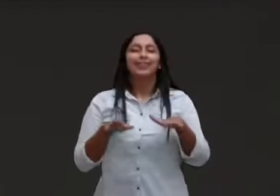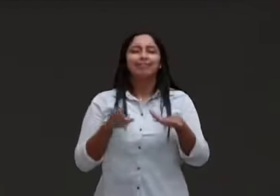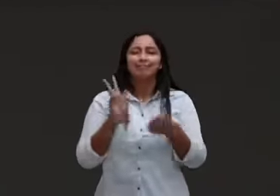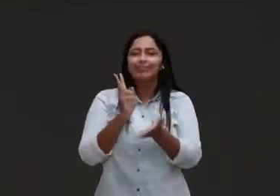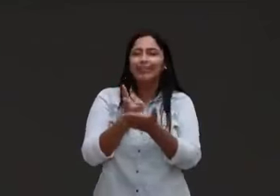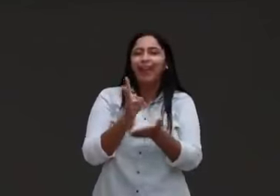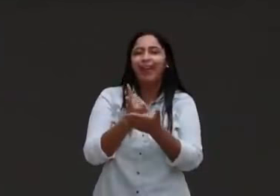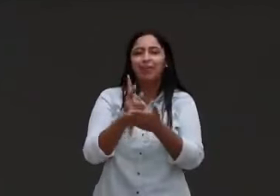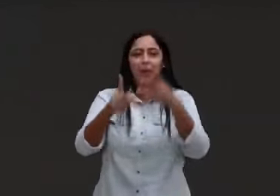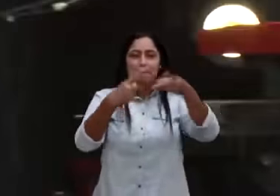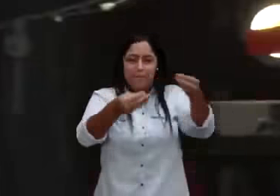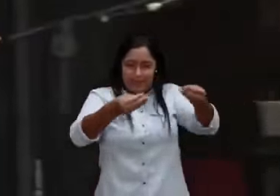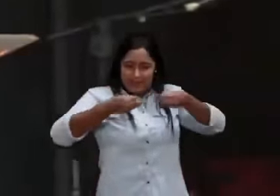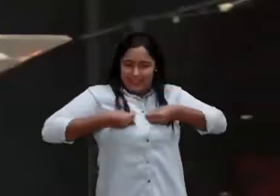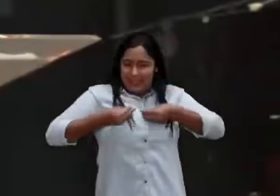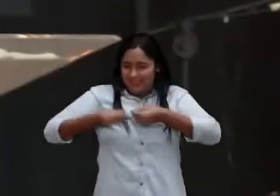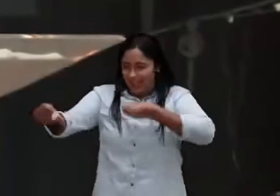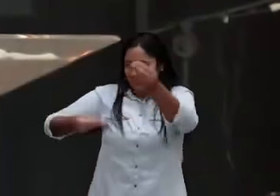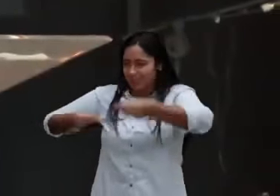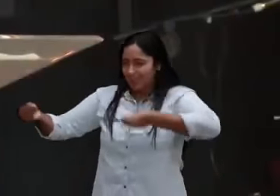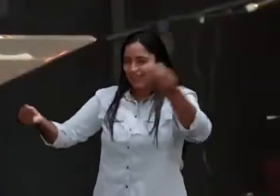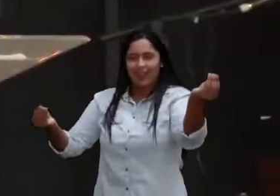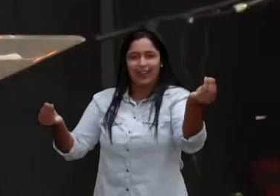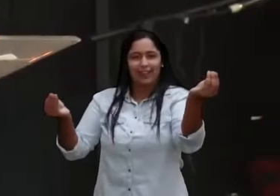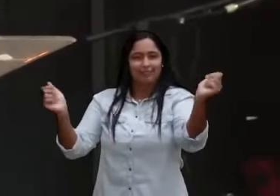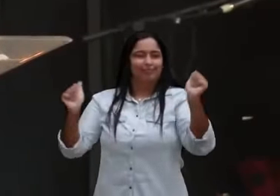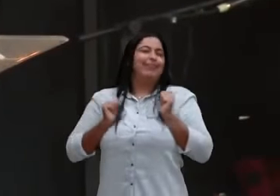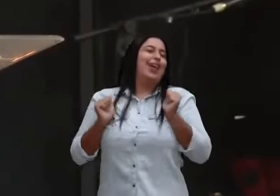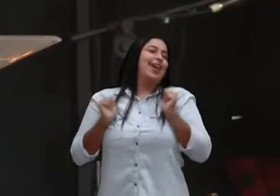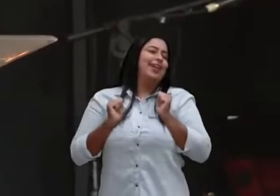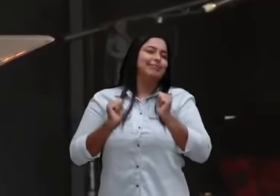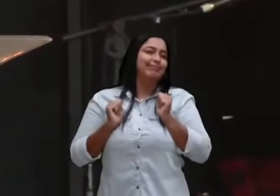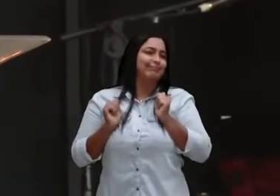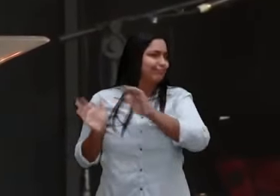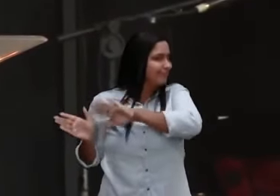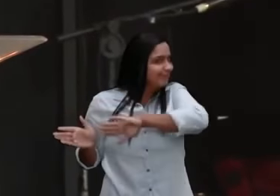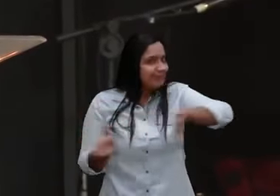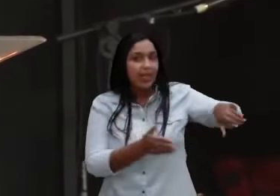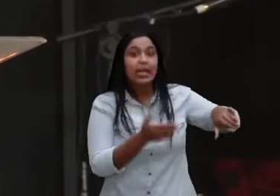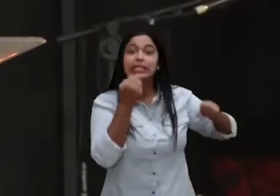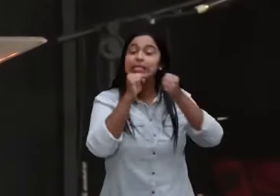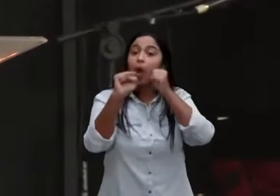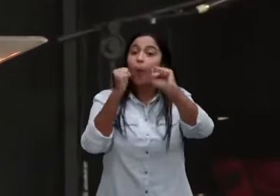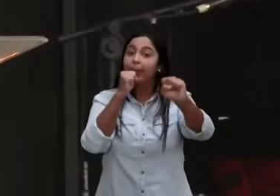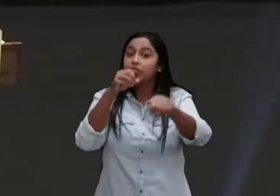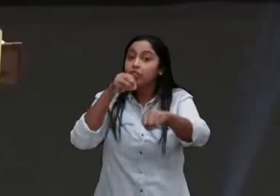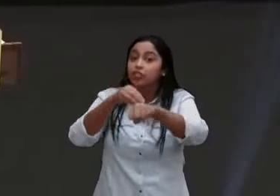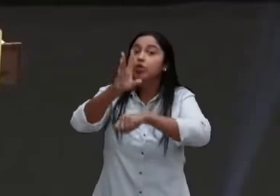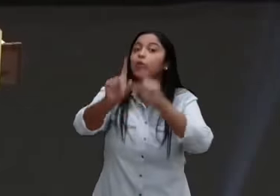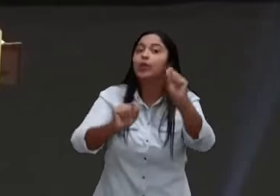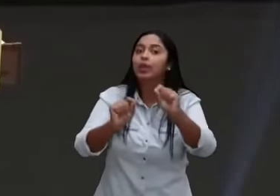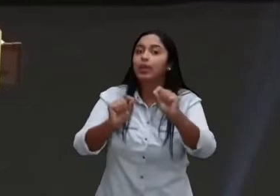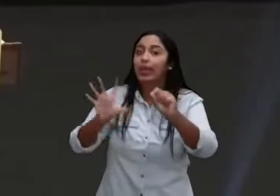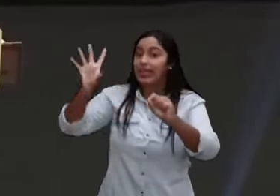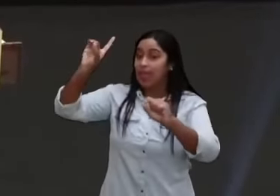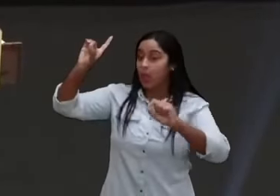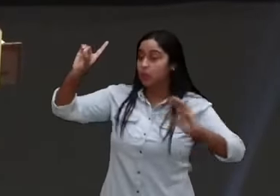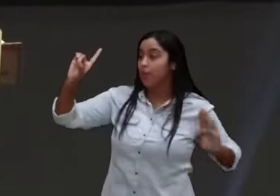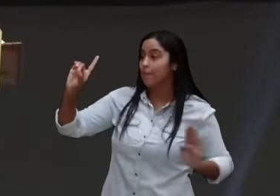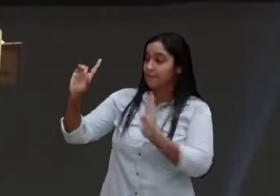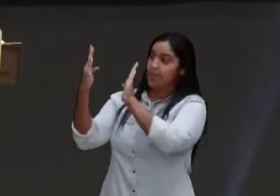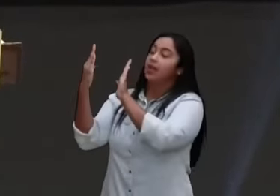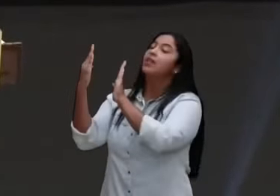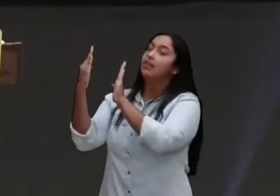Amados, qual é a atitude que o salmista diz, que nós temos que ter para um Deus como o nosso? Primeiro, o